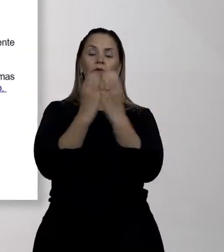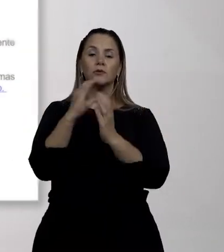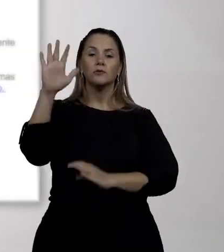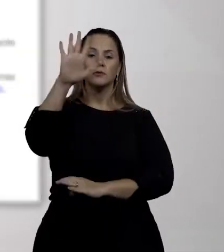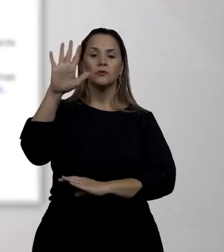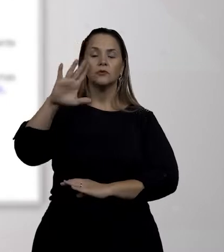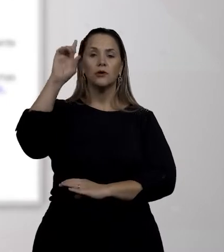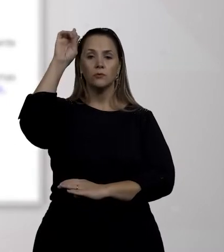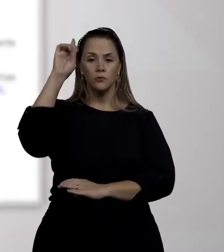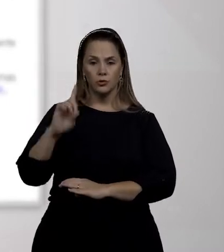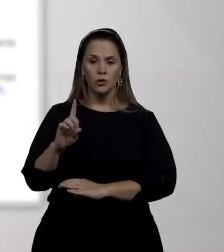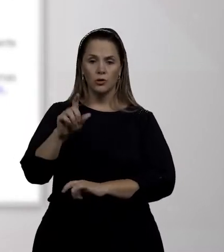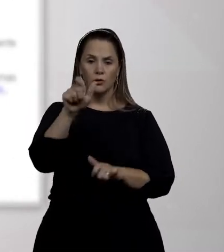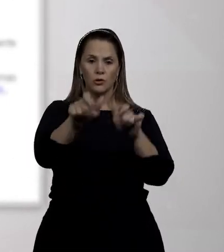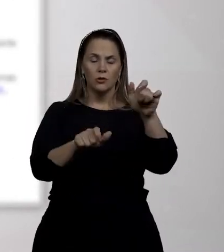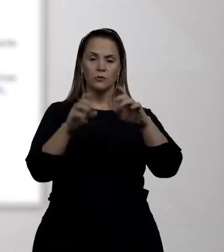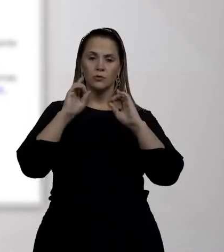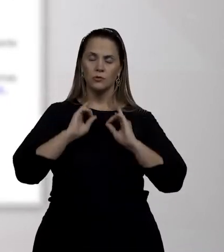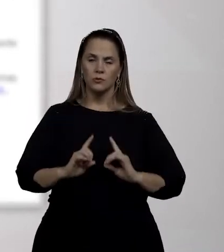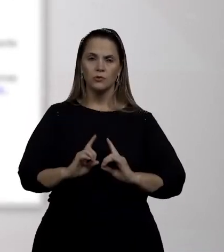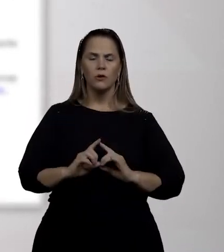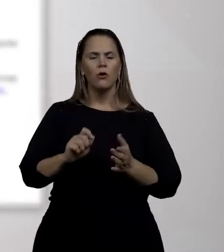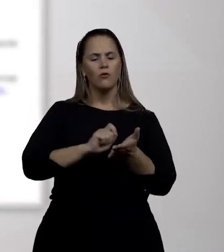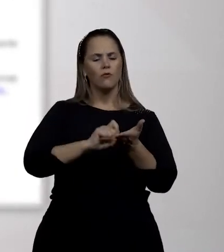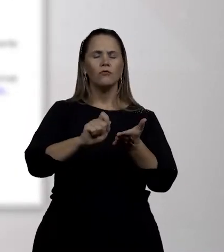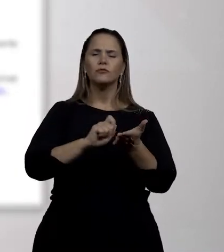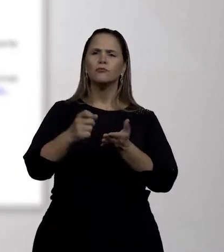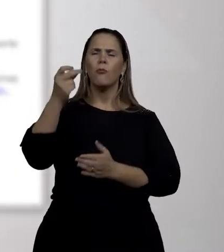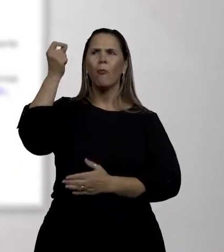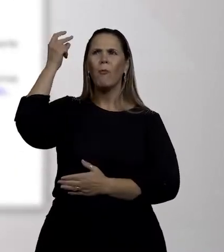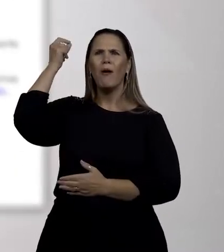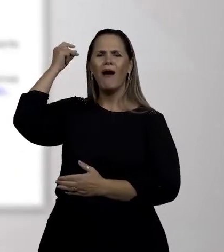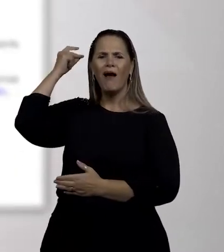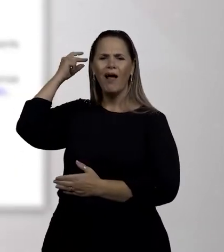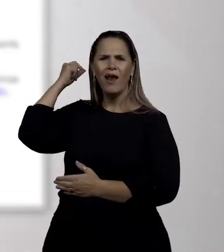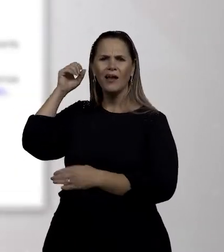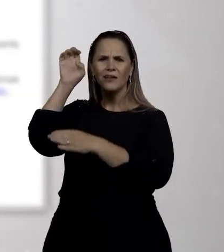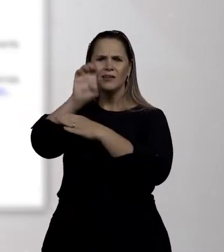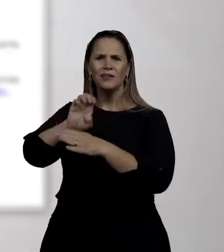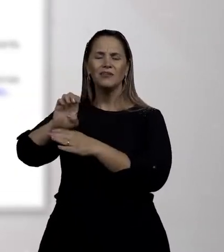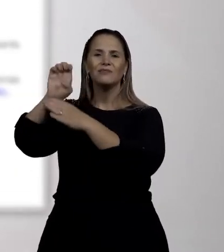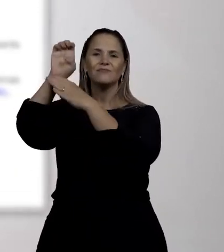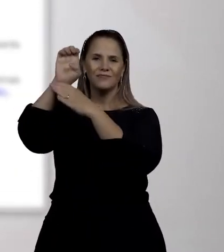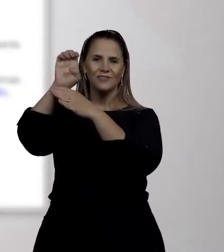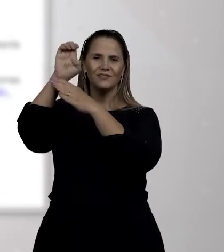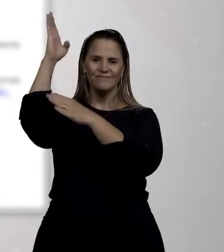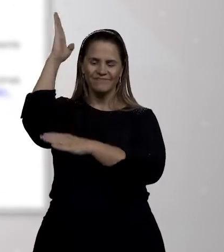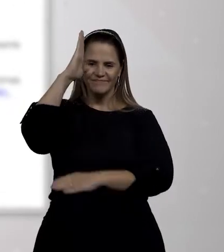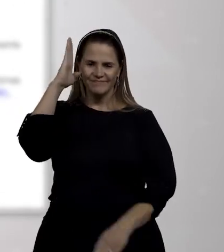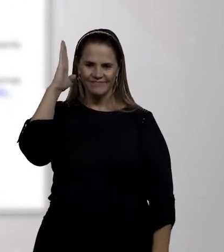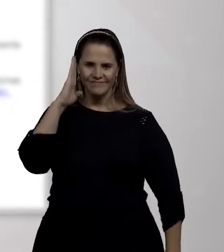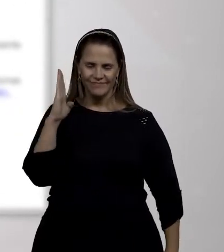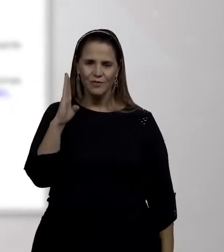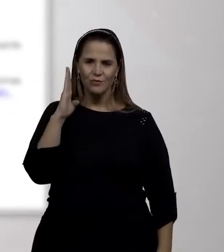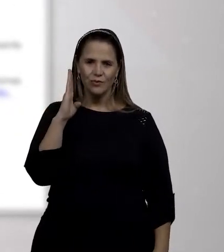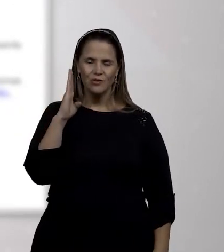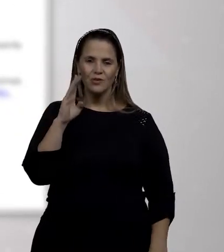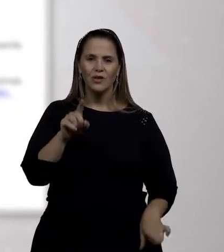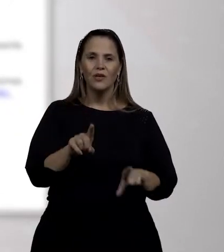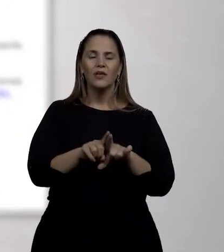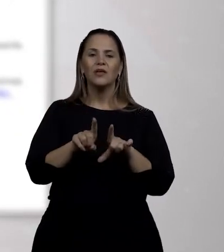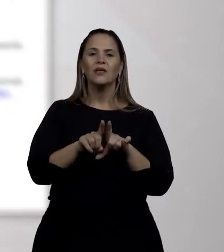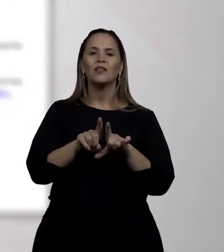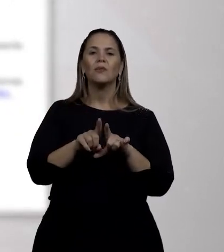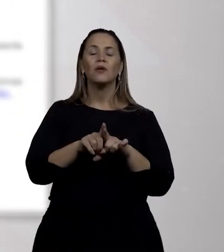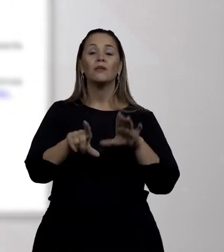com Deficiência foi assinada e ratificada pelo Estado brasileiro e possui status de emenda